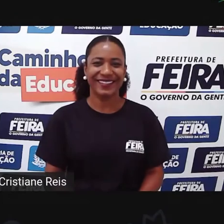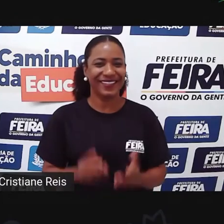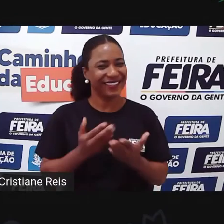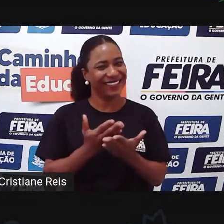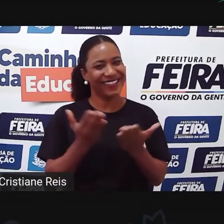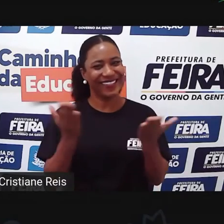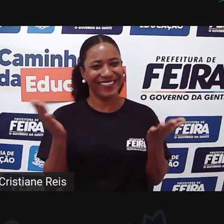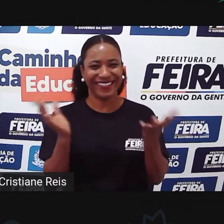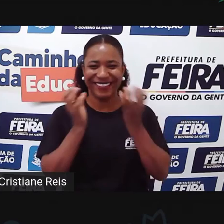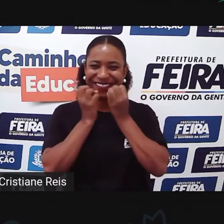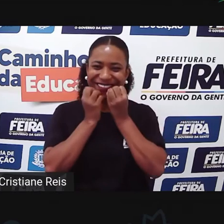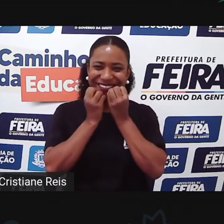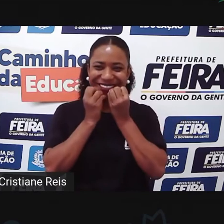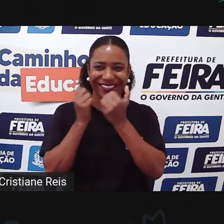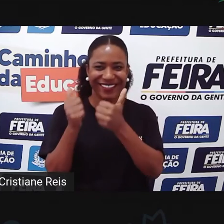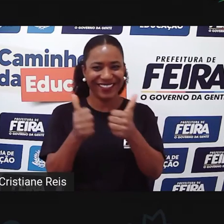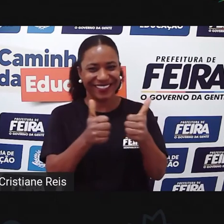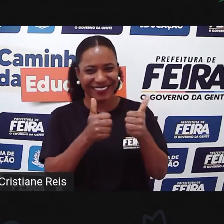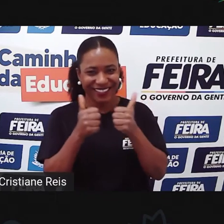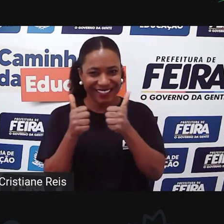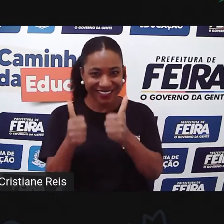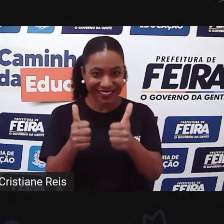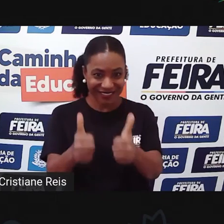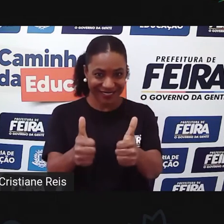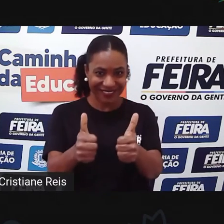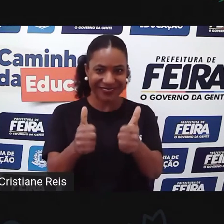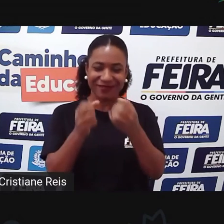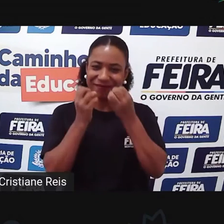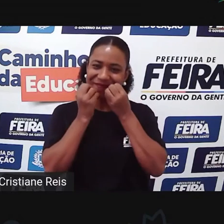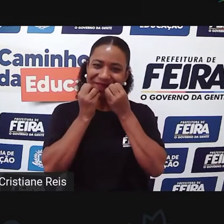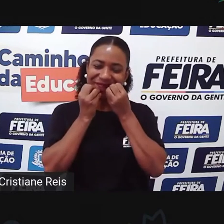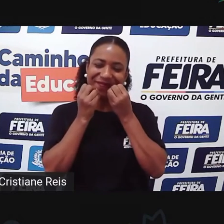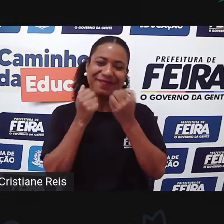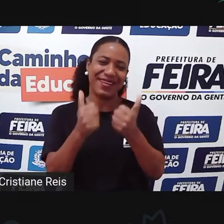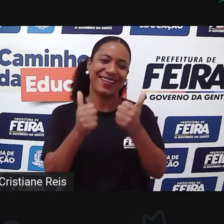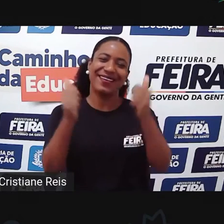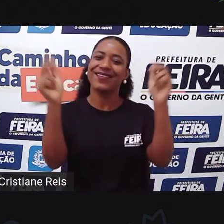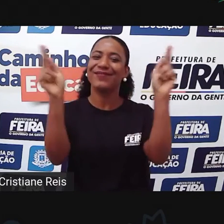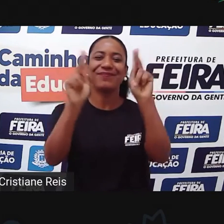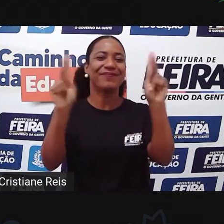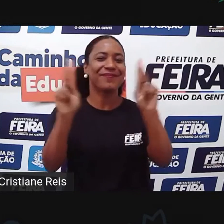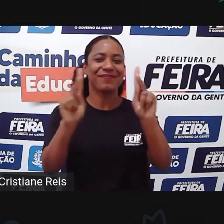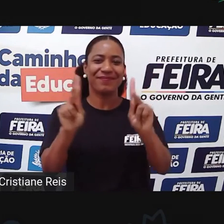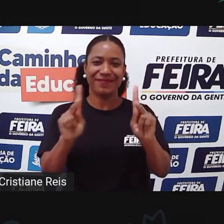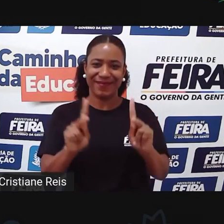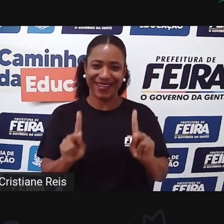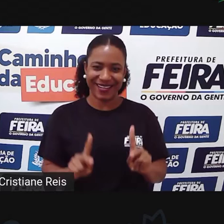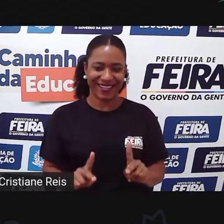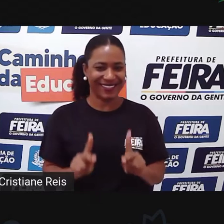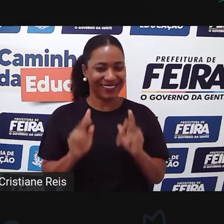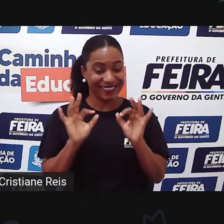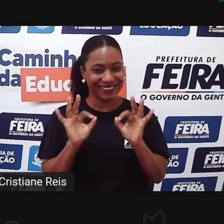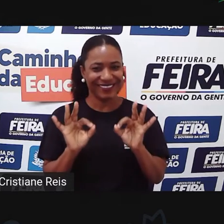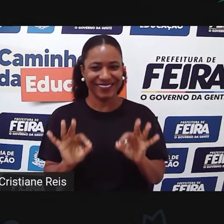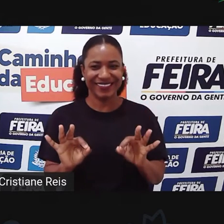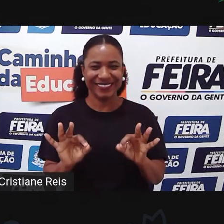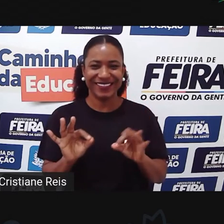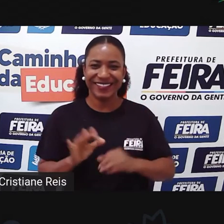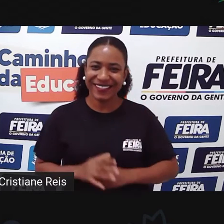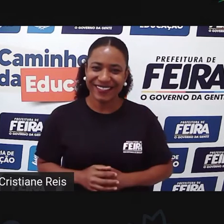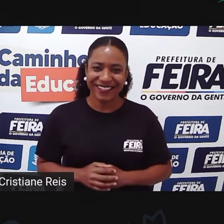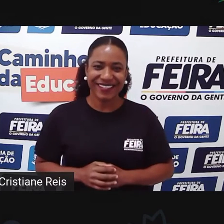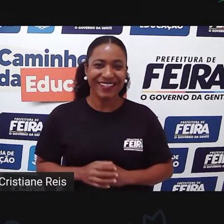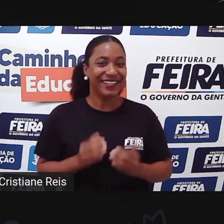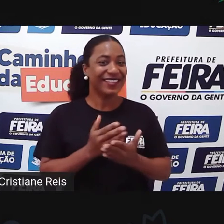Olá, meus amores! Espero que seja tudo na maior paz com vocês, tudo certinho, que vocês